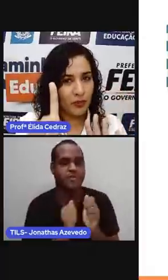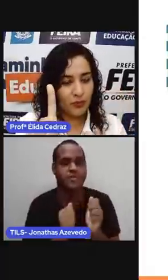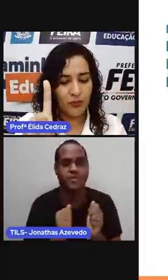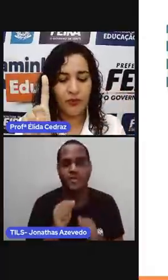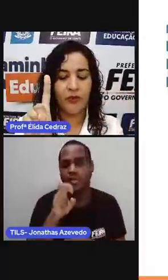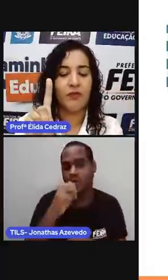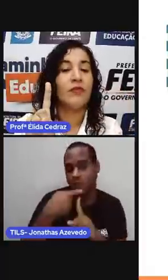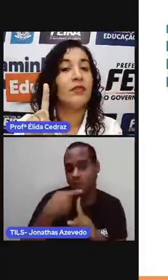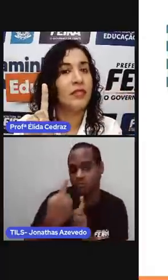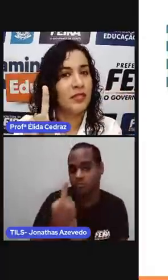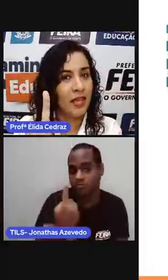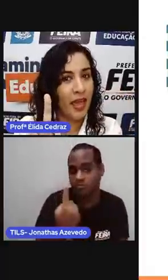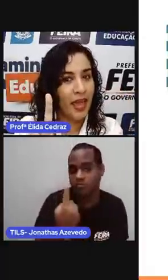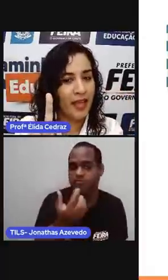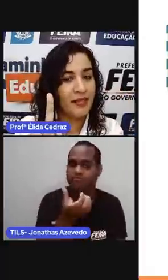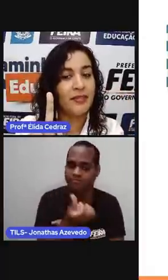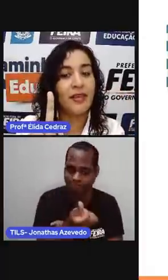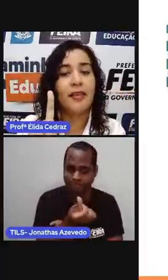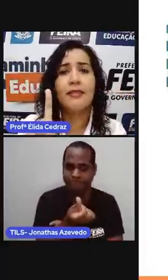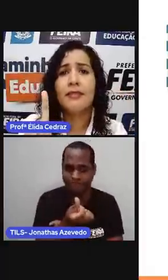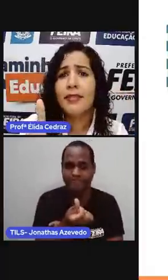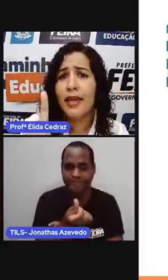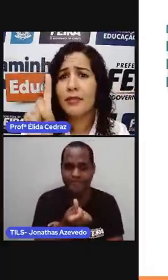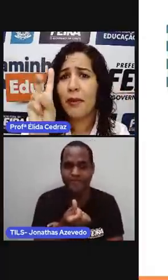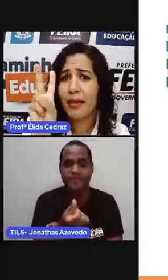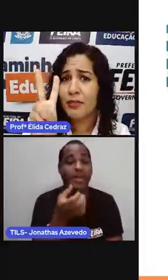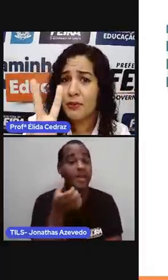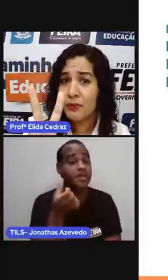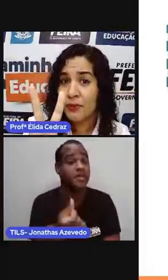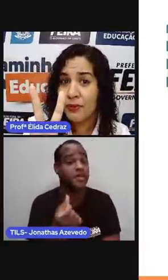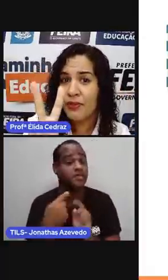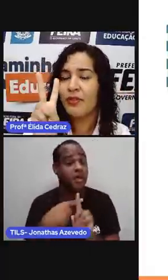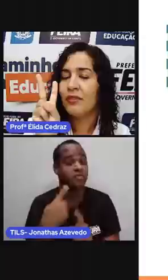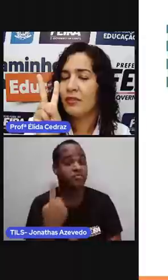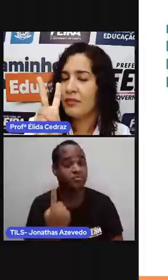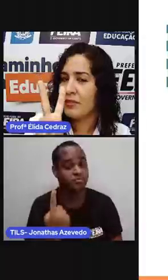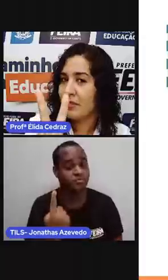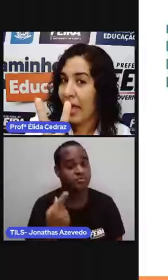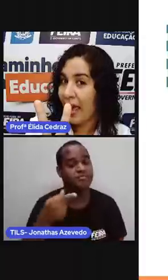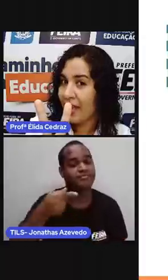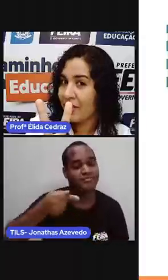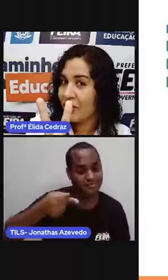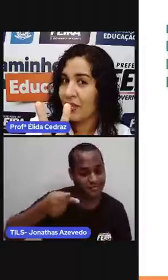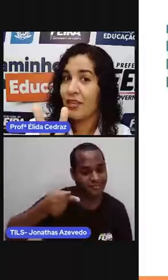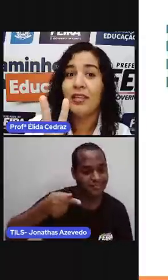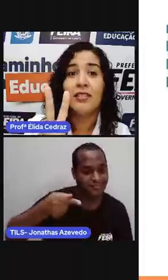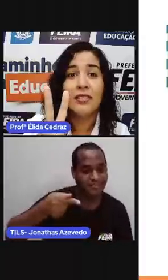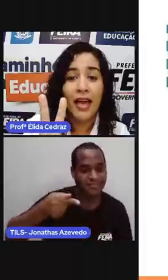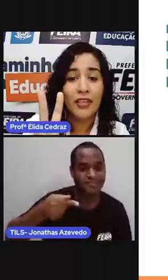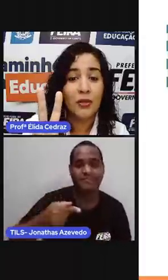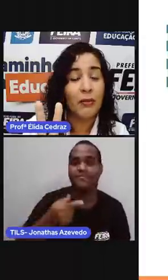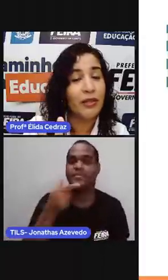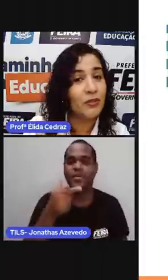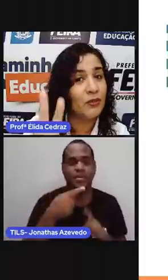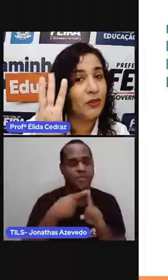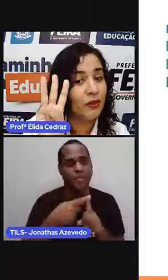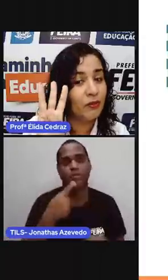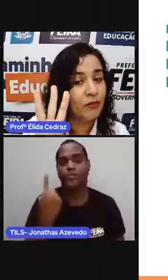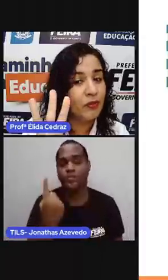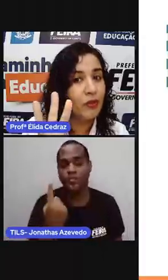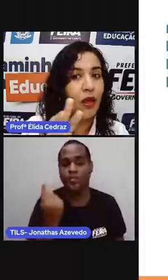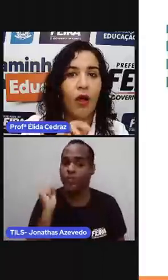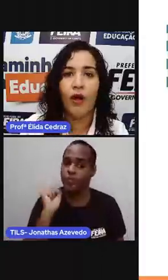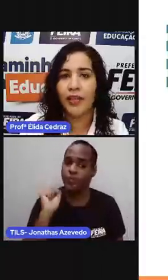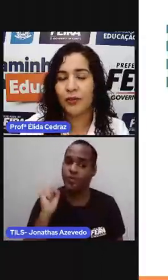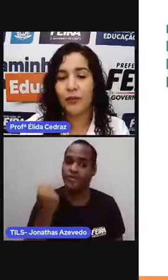mais um? Seis. Seis mais um? Sete. Sete mais um?